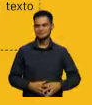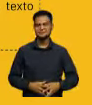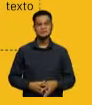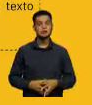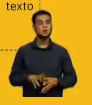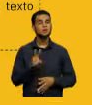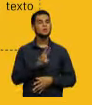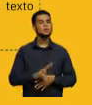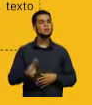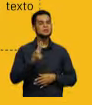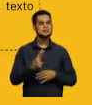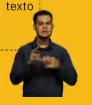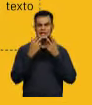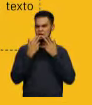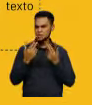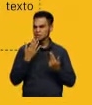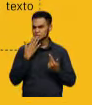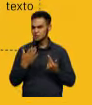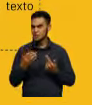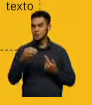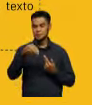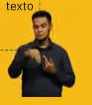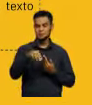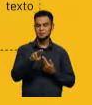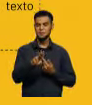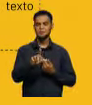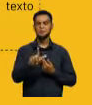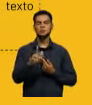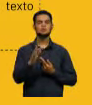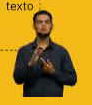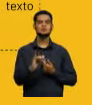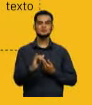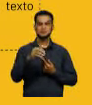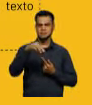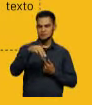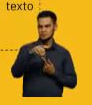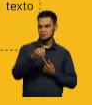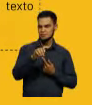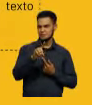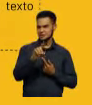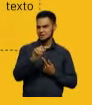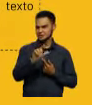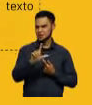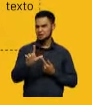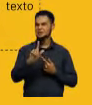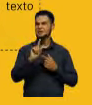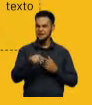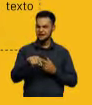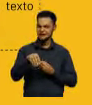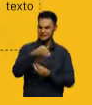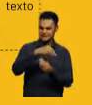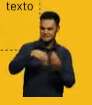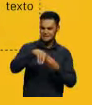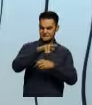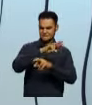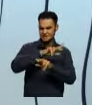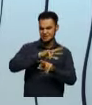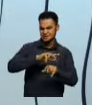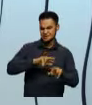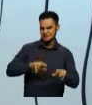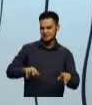linguagem multimodal, com imagem, texto, verbal, cores, escolha de fonte, entre outros.